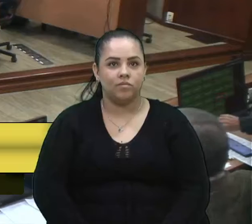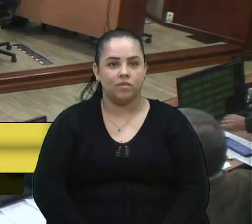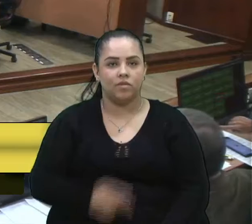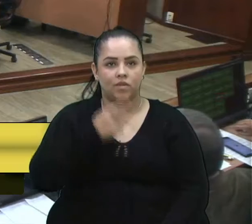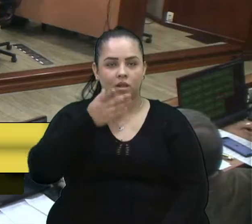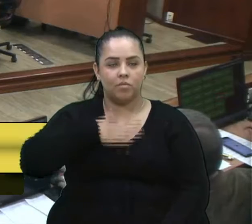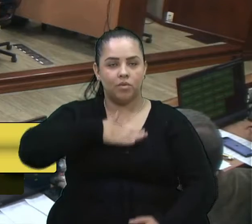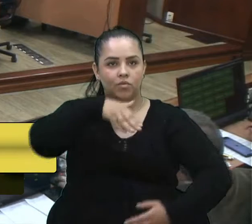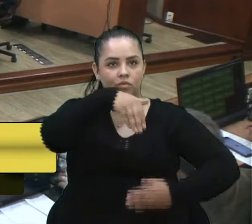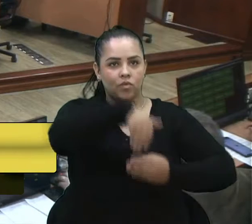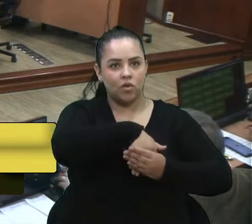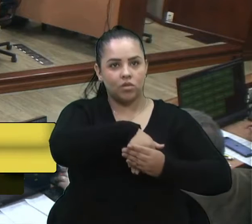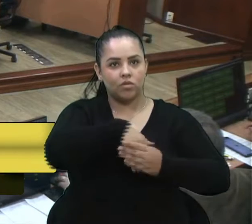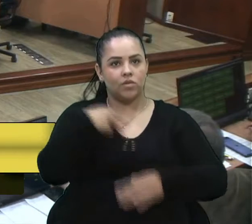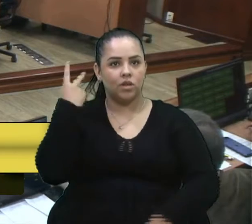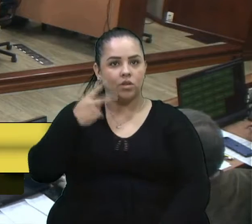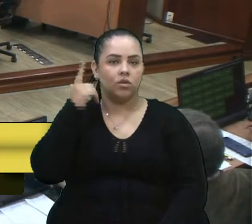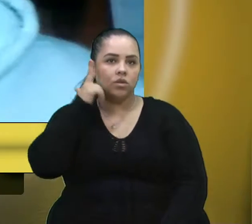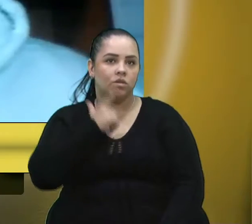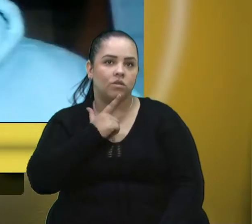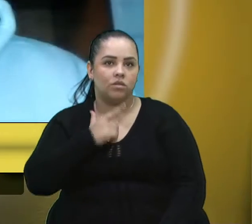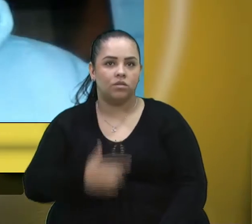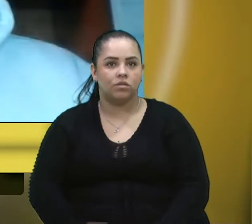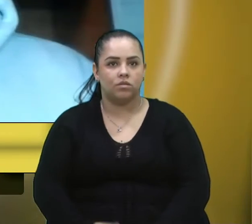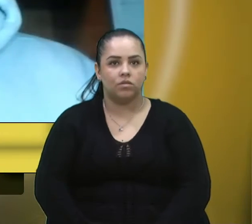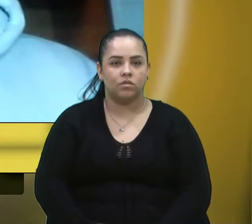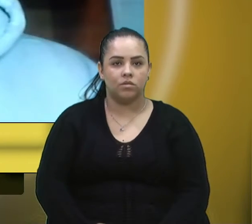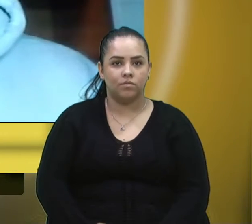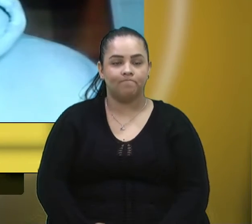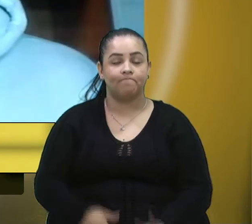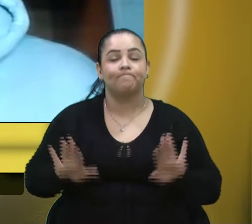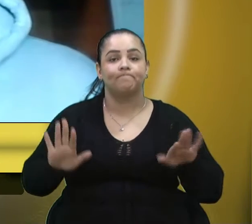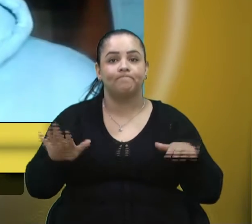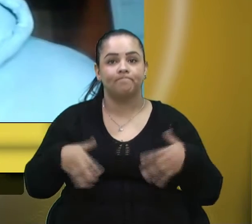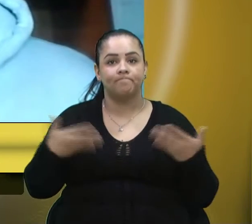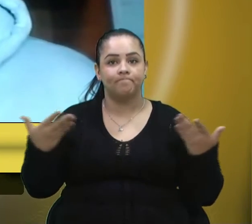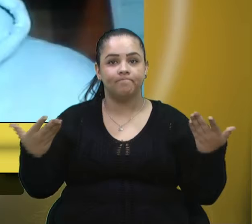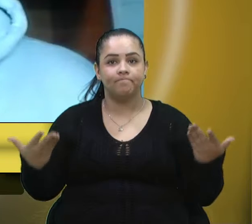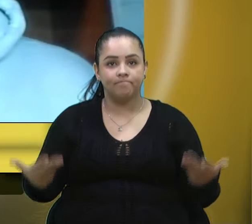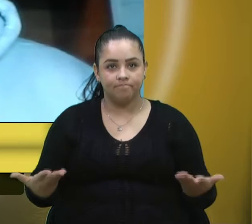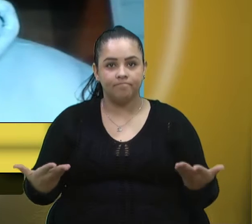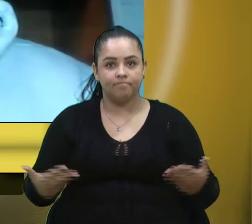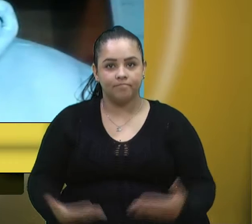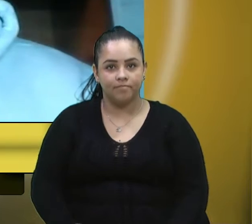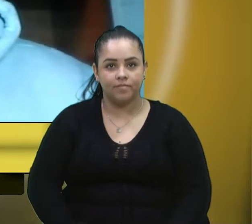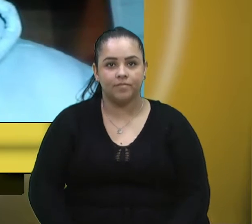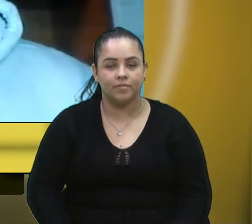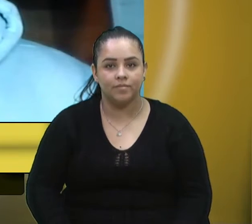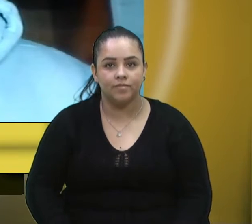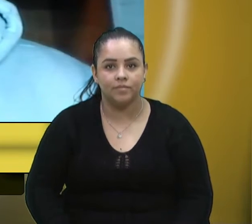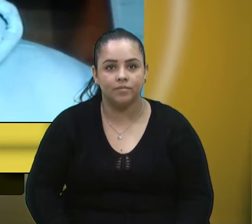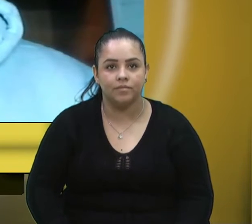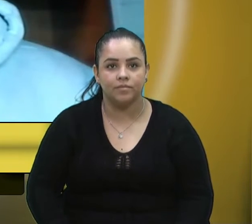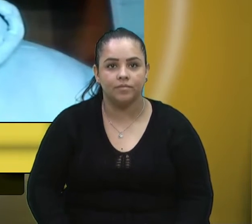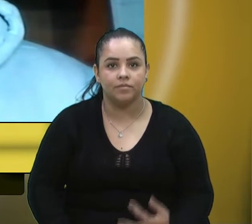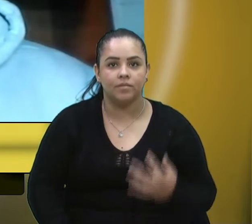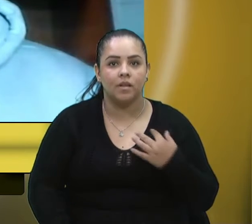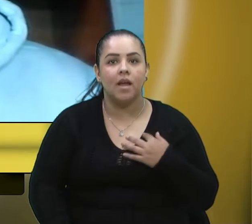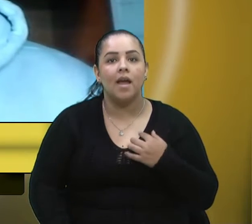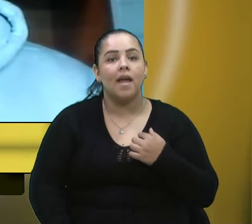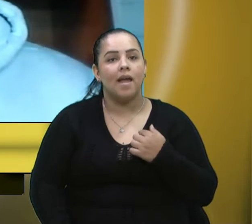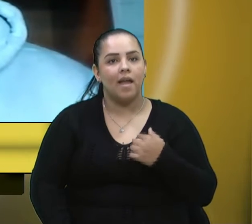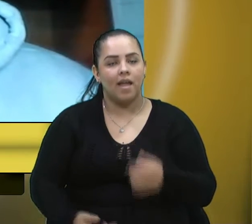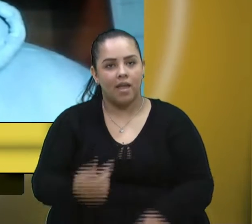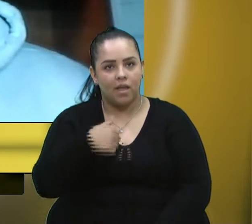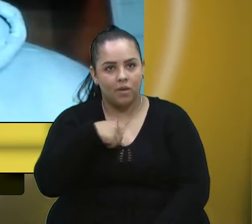Para declarar voto, vereador Lucas. Então, eu queria corroborar aqui